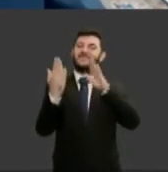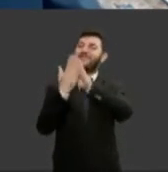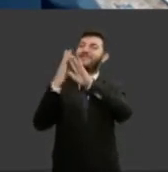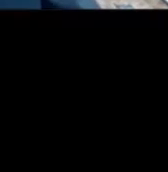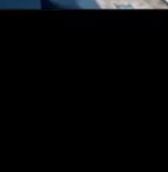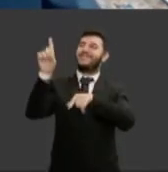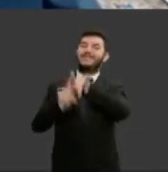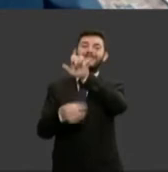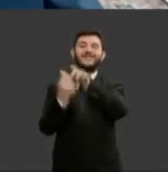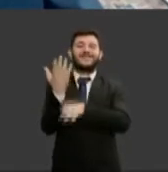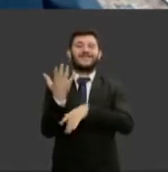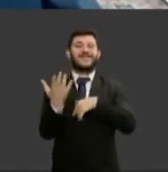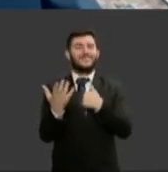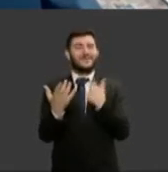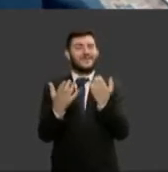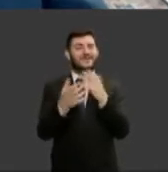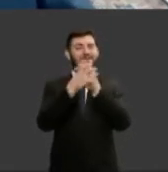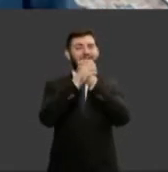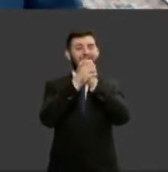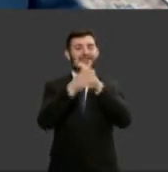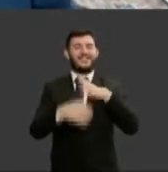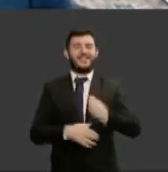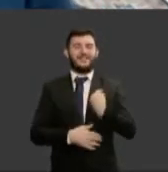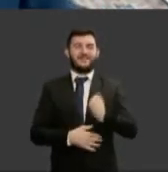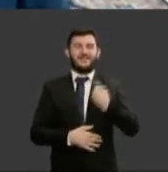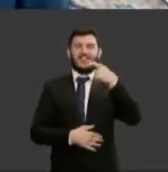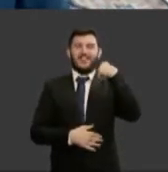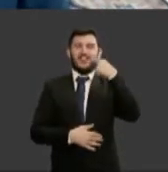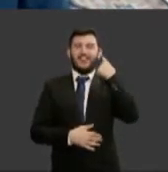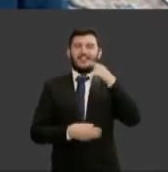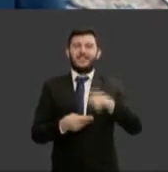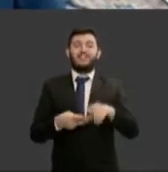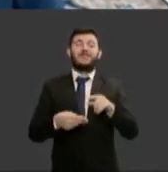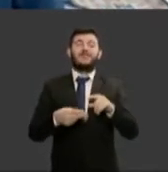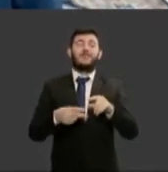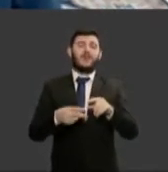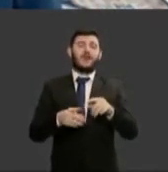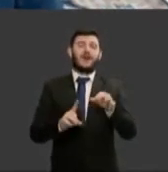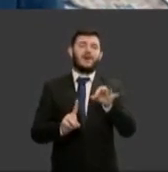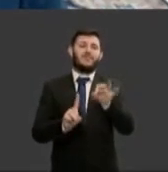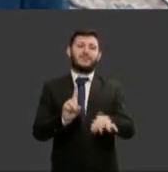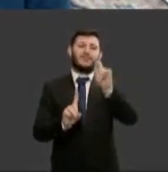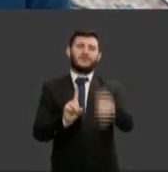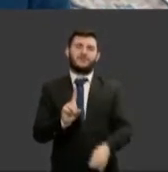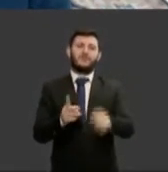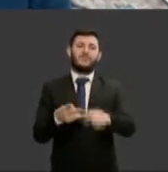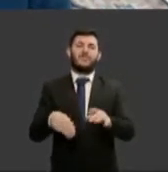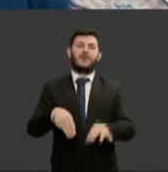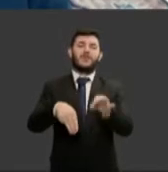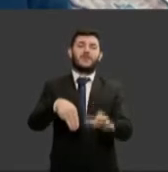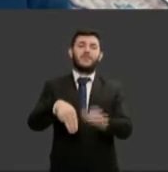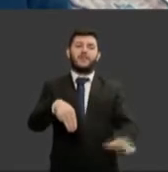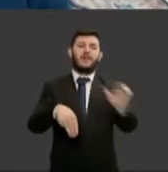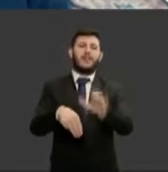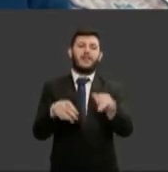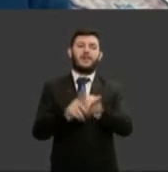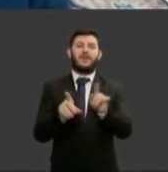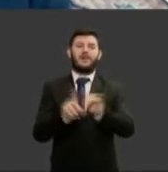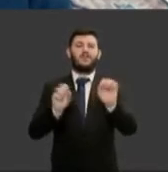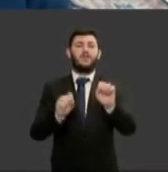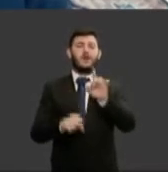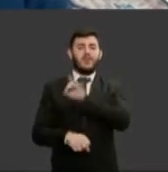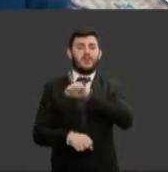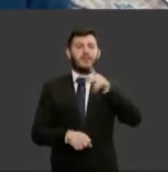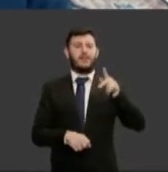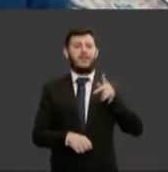advogados, de magistrados, membros do Ministério Público, defensores, servidores, colaboradores dos